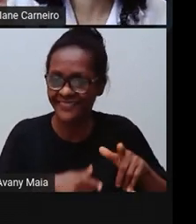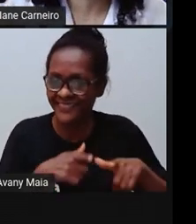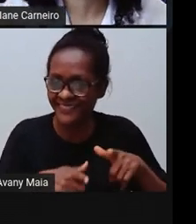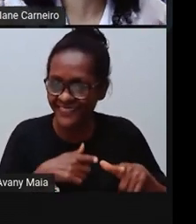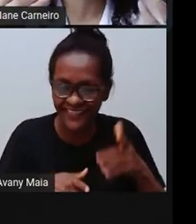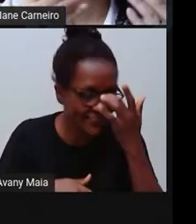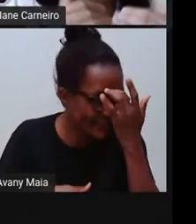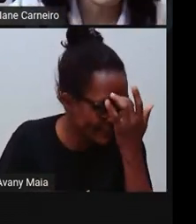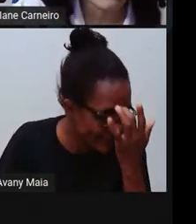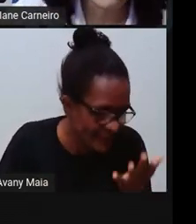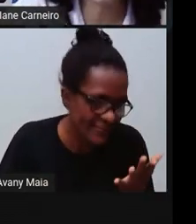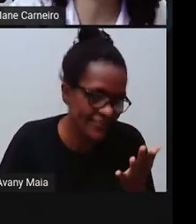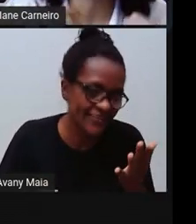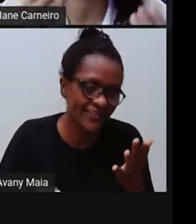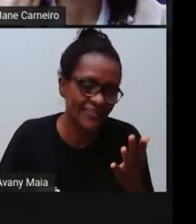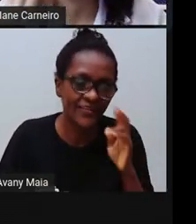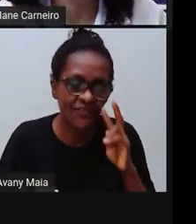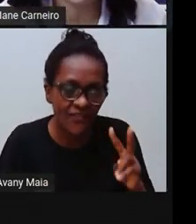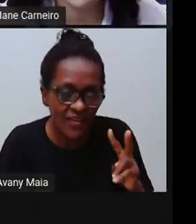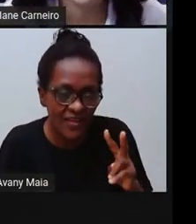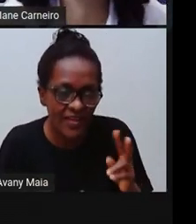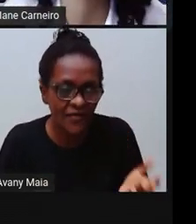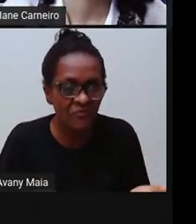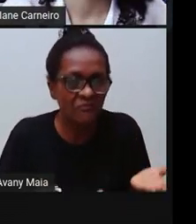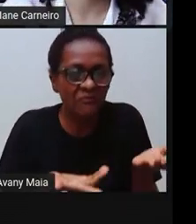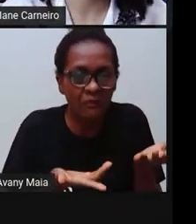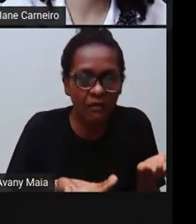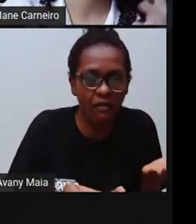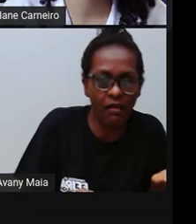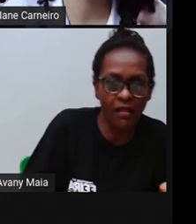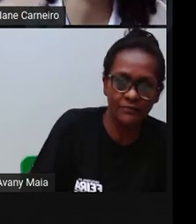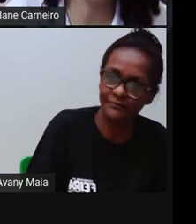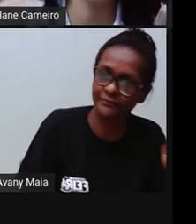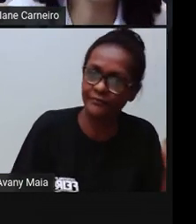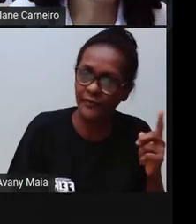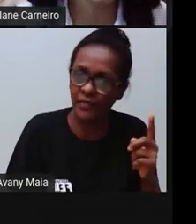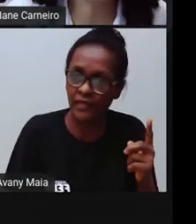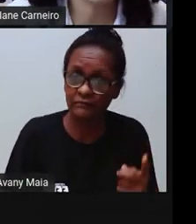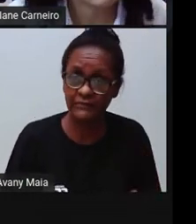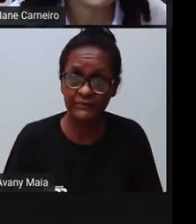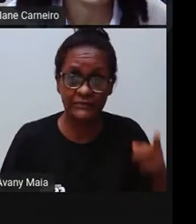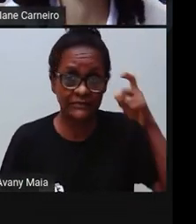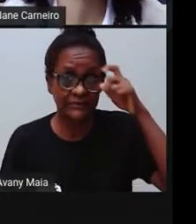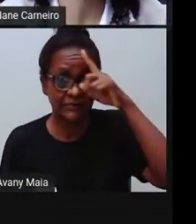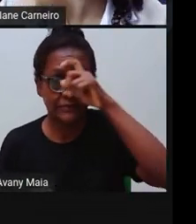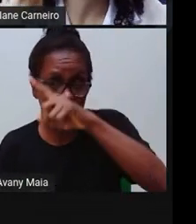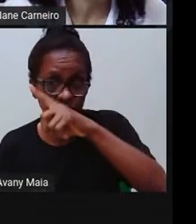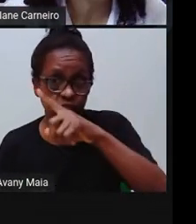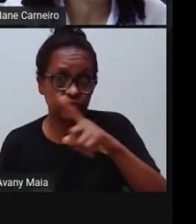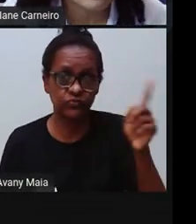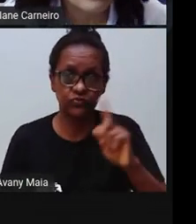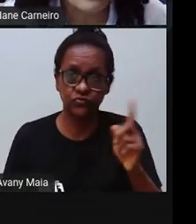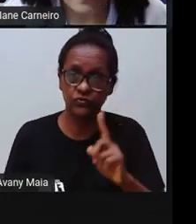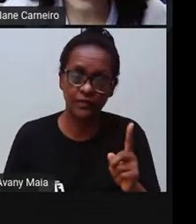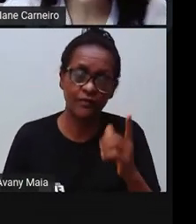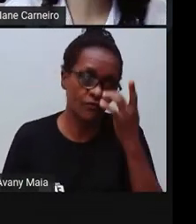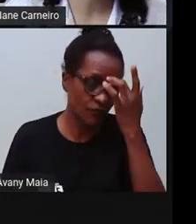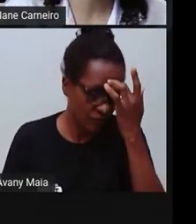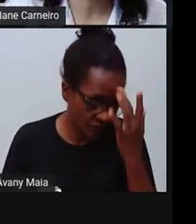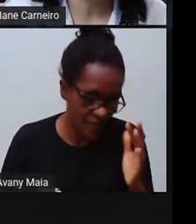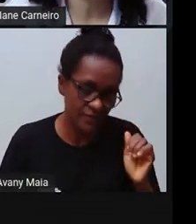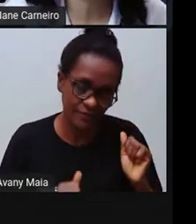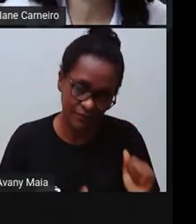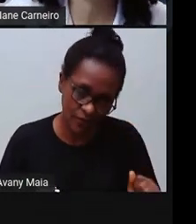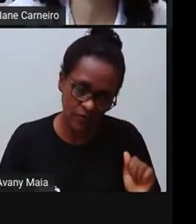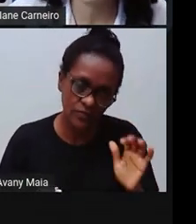né? Respeitando o seu corpo, não pode pegar peso, né? Não pode fazer trabalho muito cansativo, mas você pode ajudar, né? E a